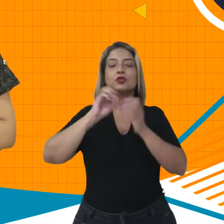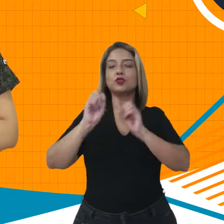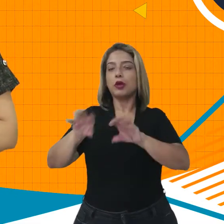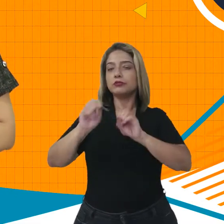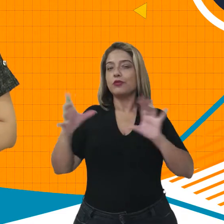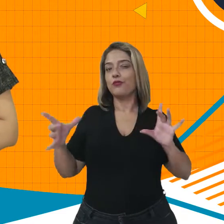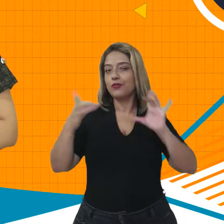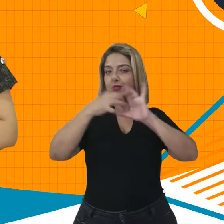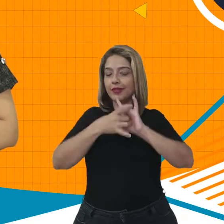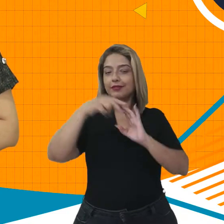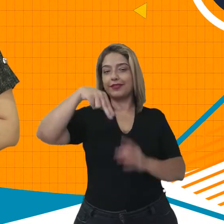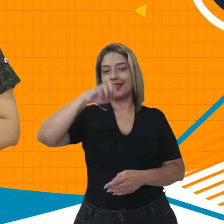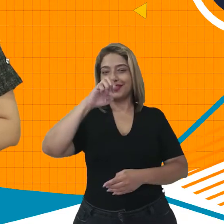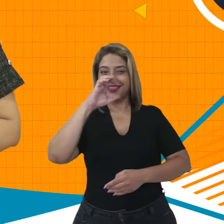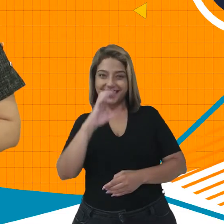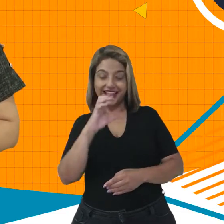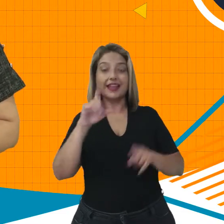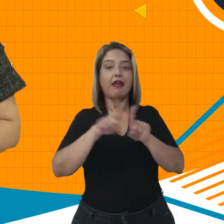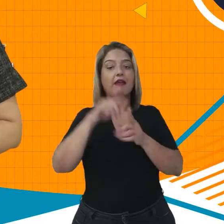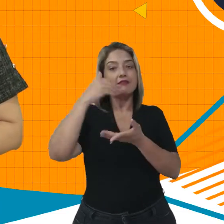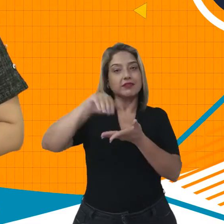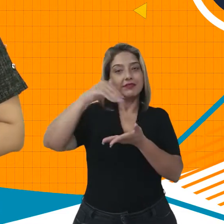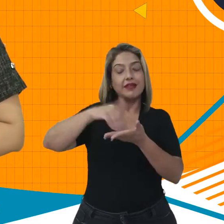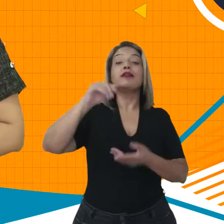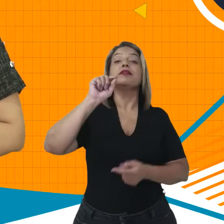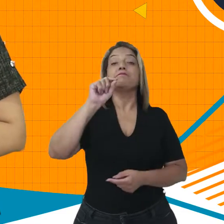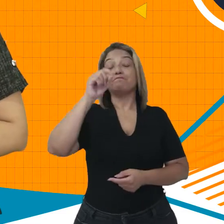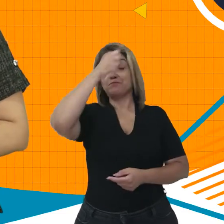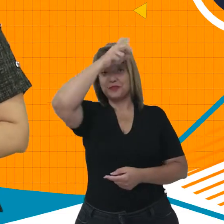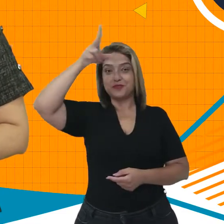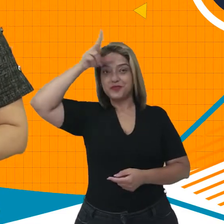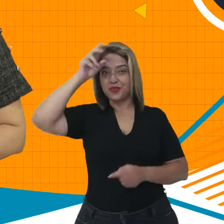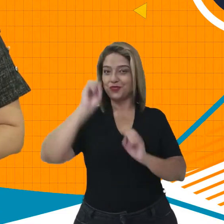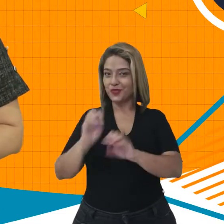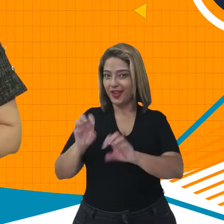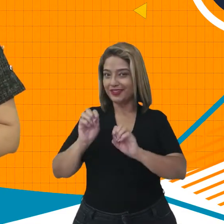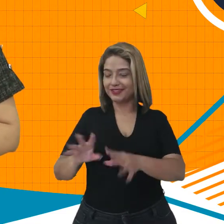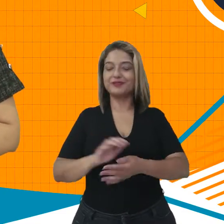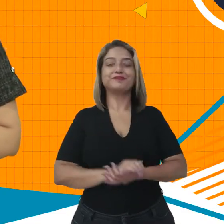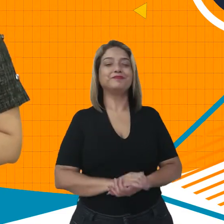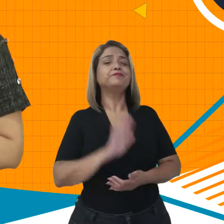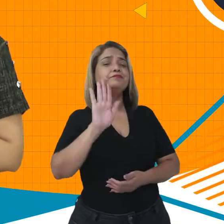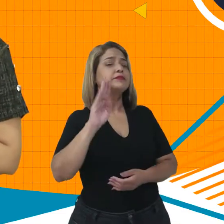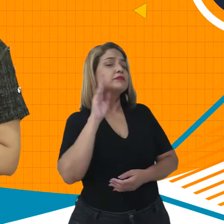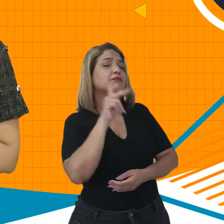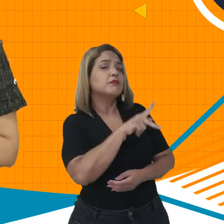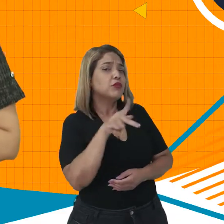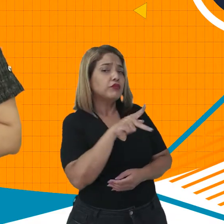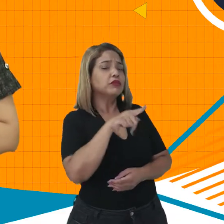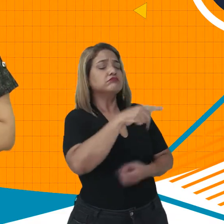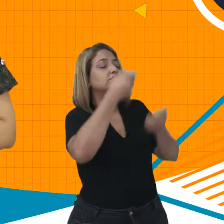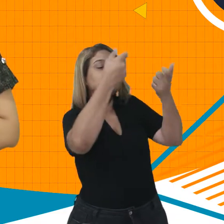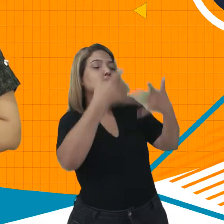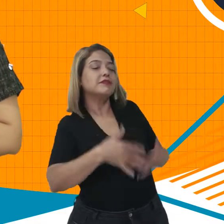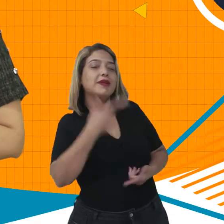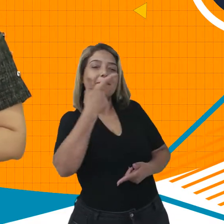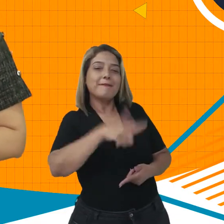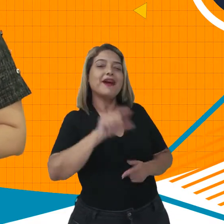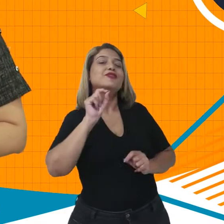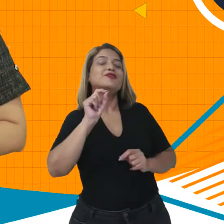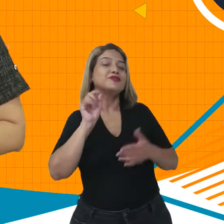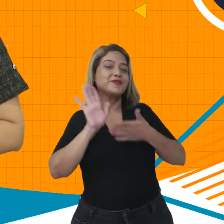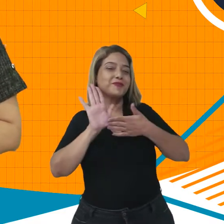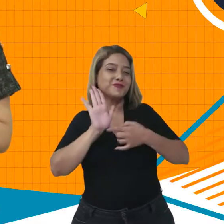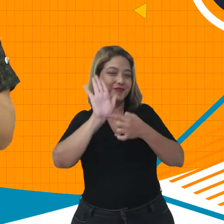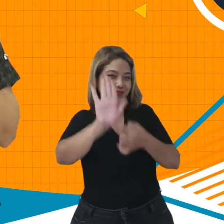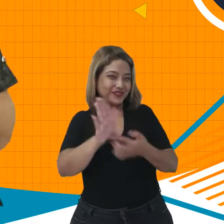Educação Conectada, o NEC, da Secretaria Municipal de Educação. Professora Gabi, fala um pouco mais do Se